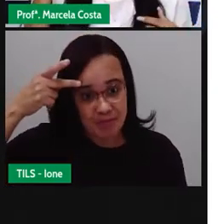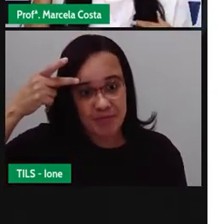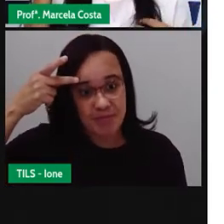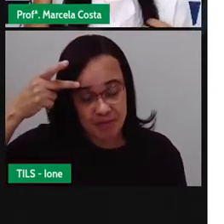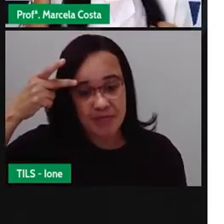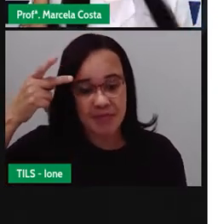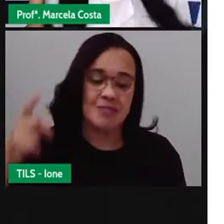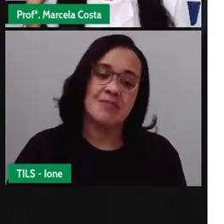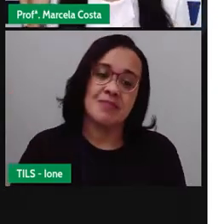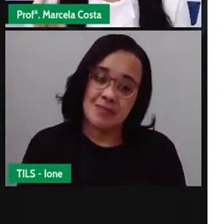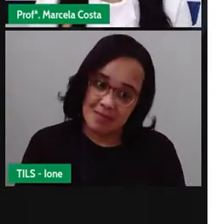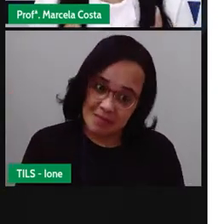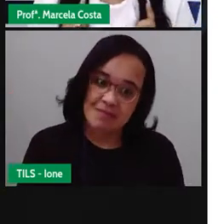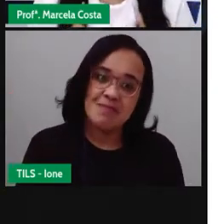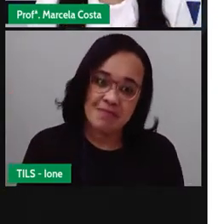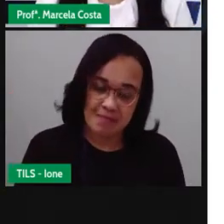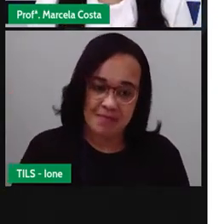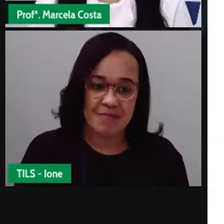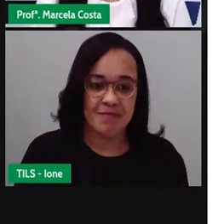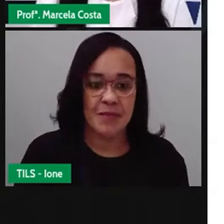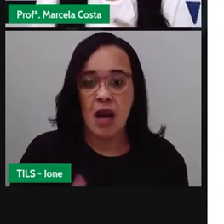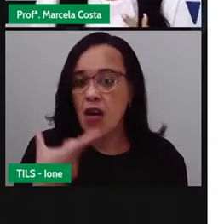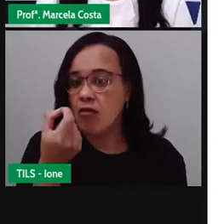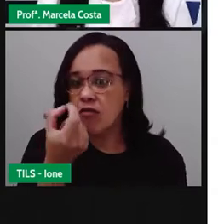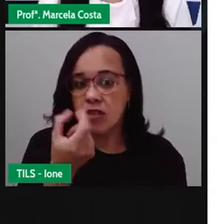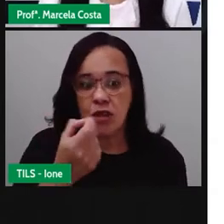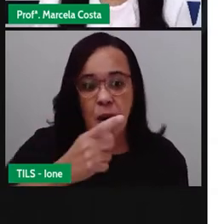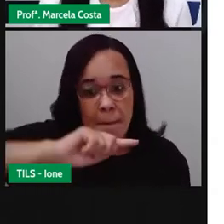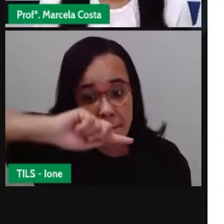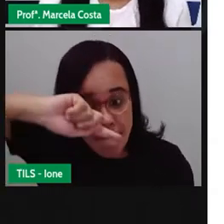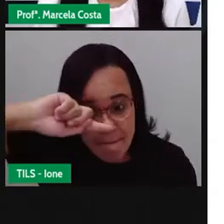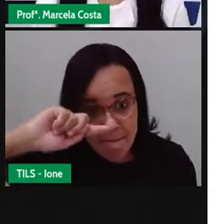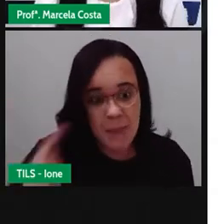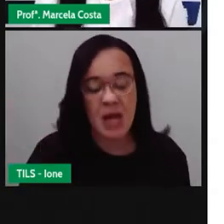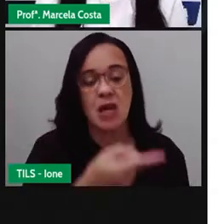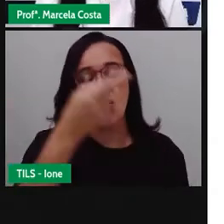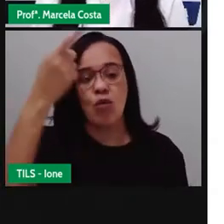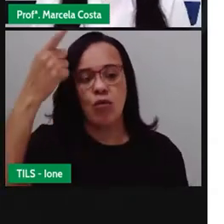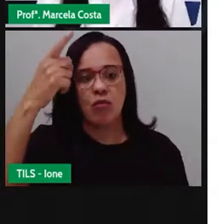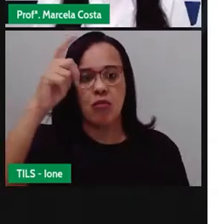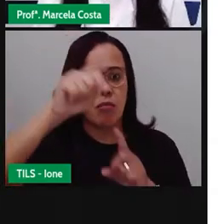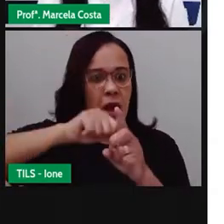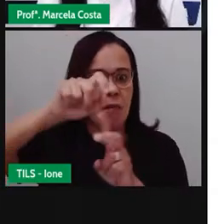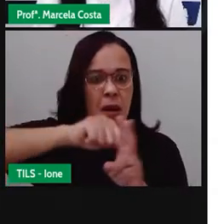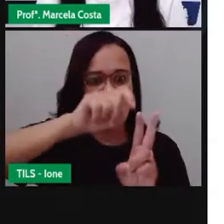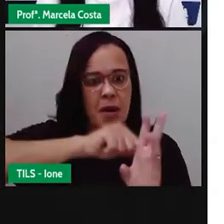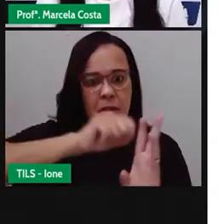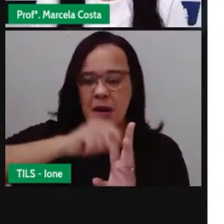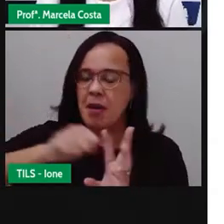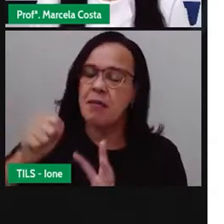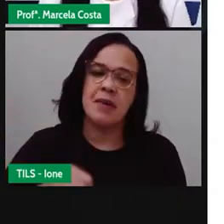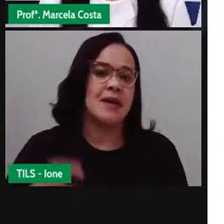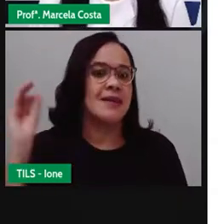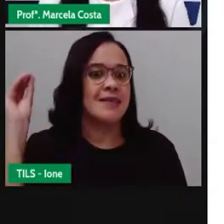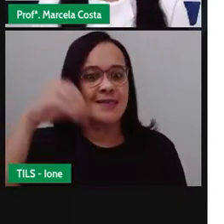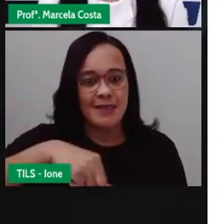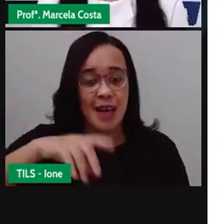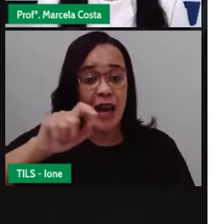São 20 milhões por mês que são movimentados ali